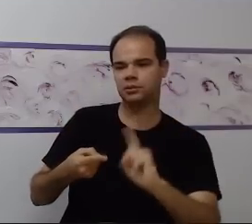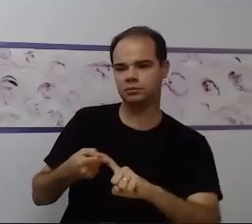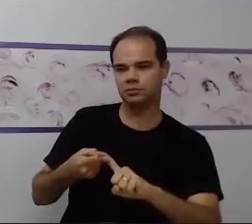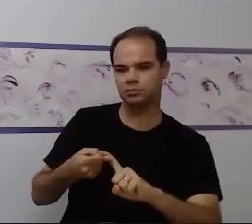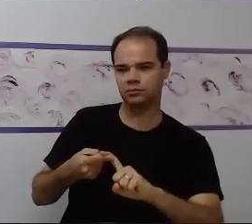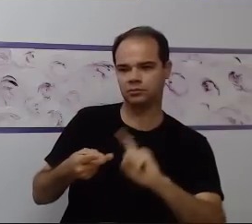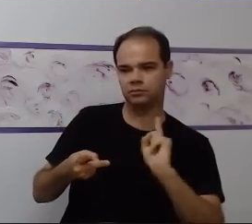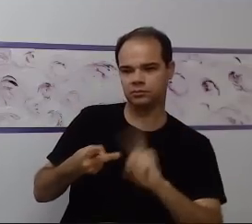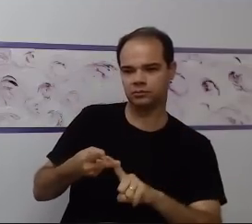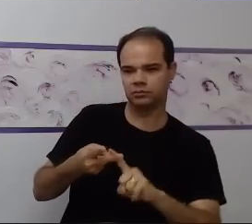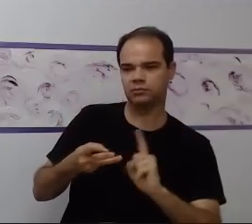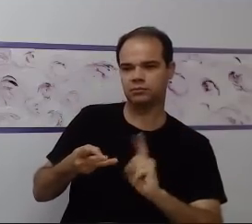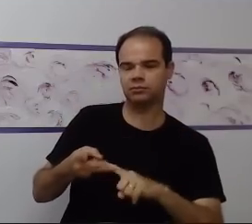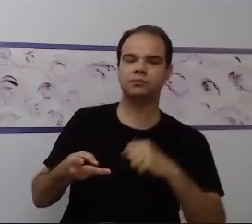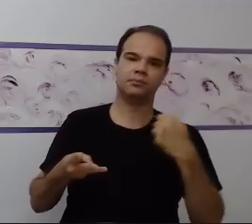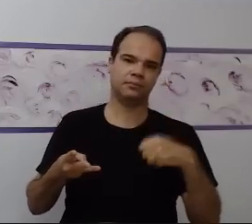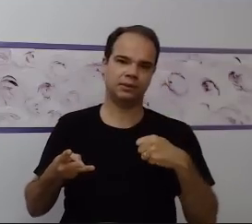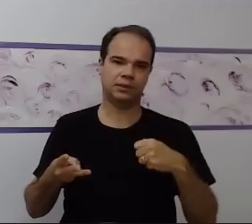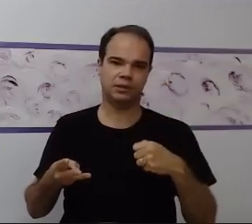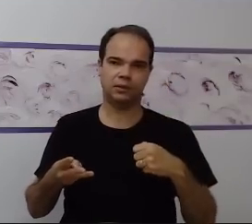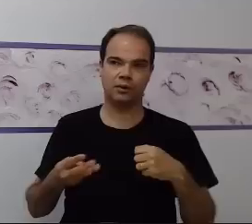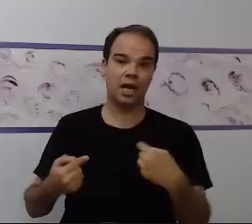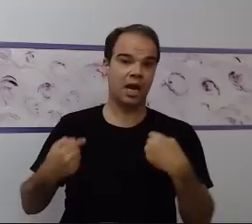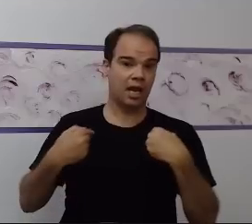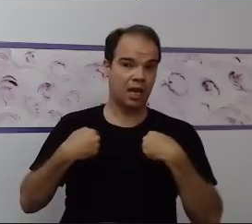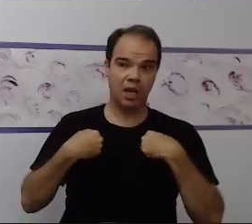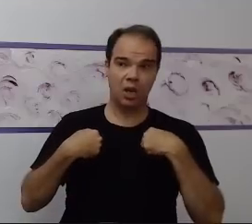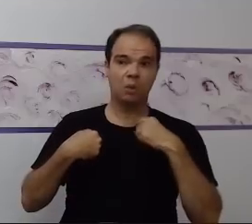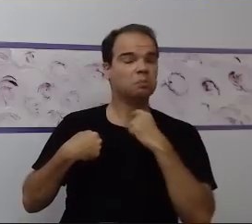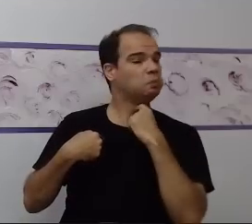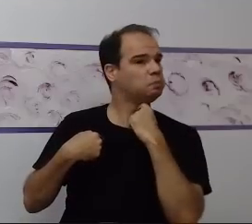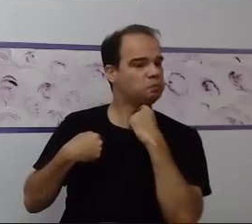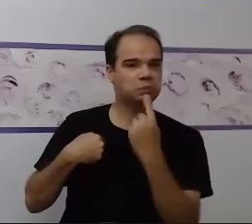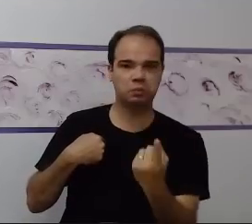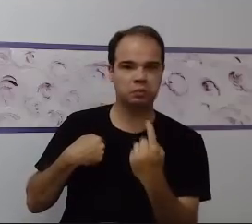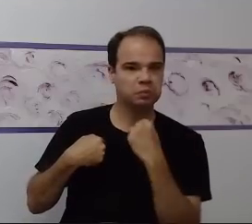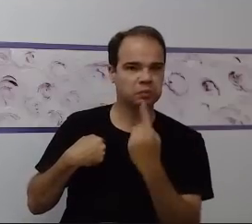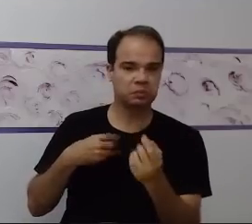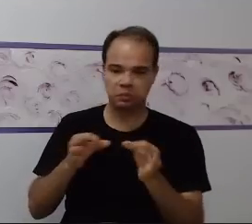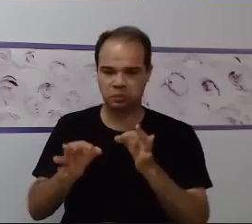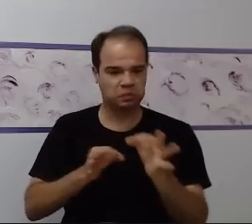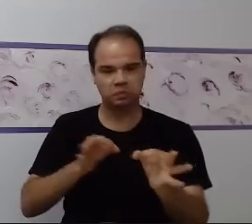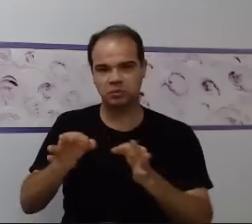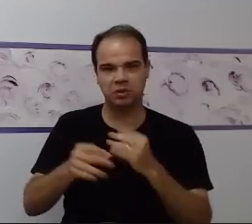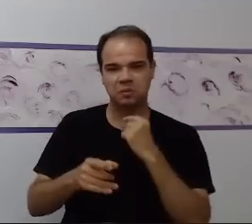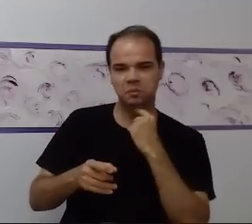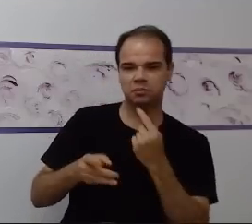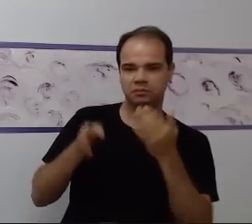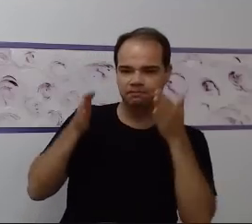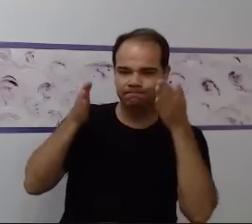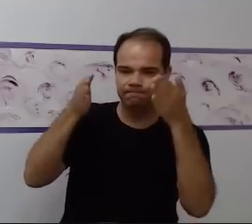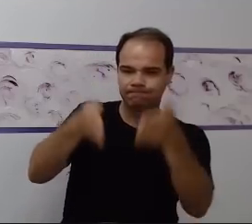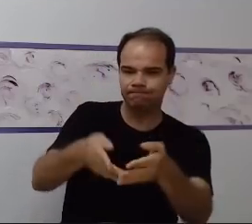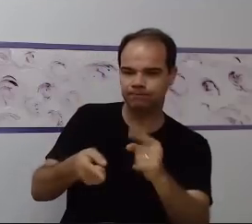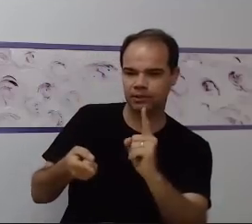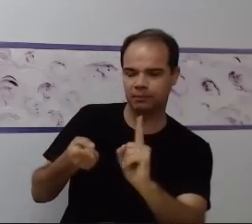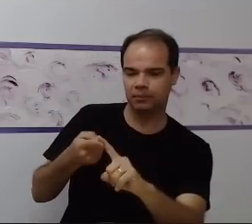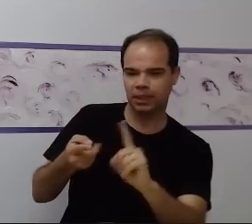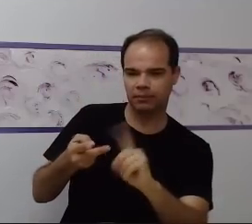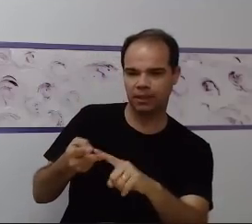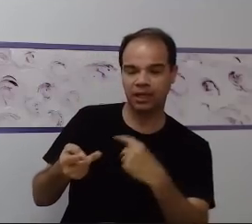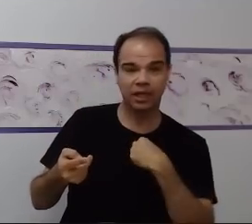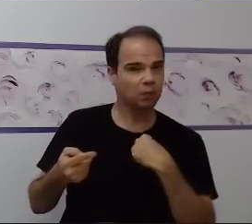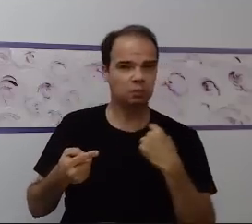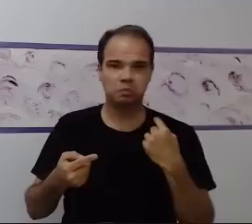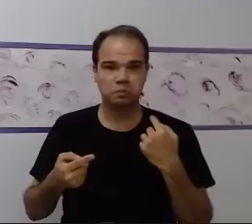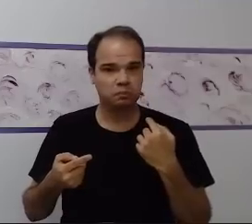organizar na minha metodologia de ensino, como que eu vou organizar o indivíduo que precisa dessa situação para